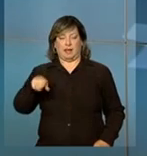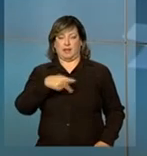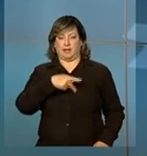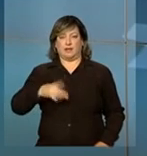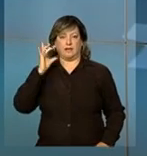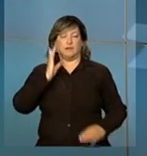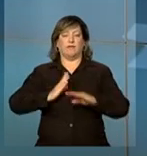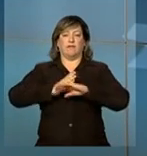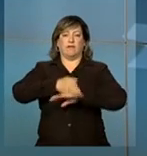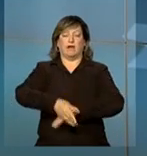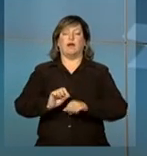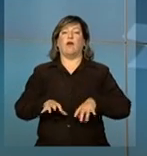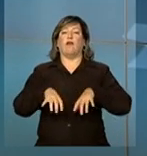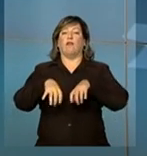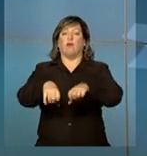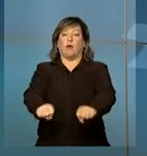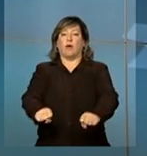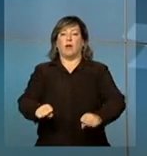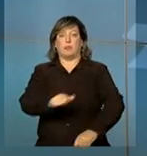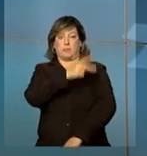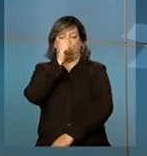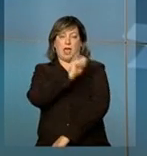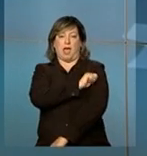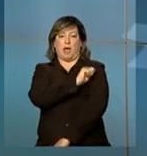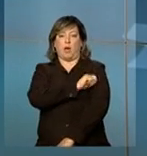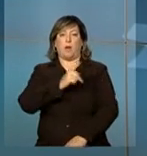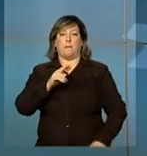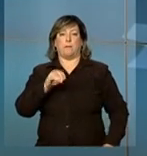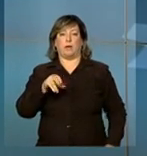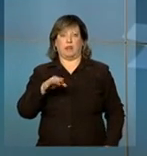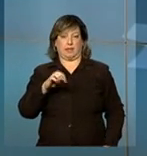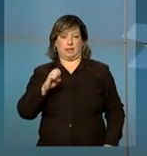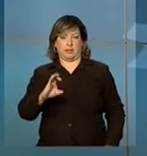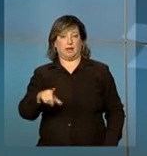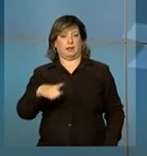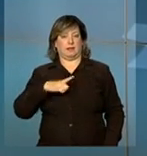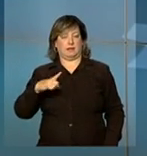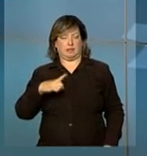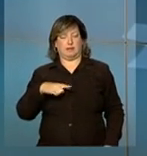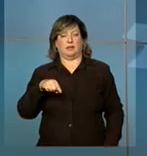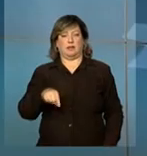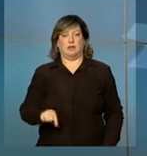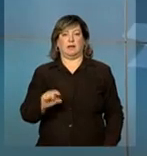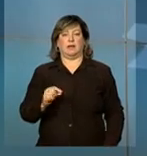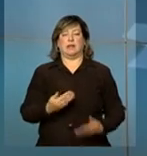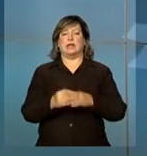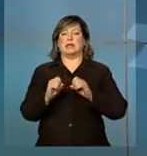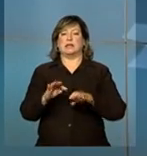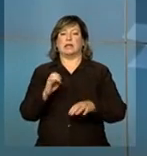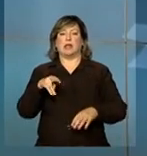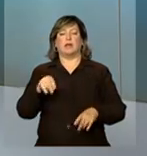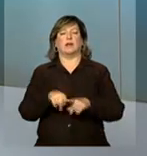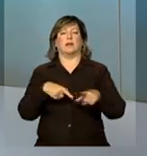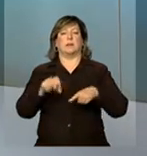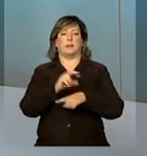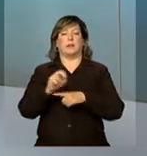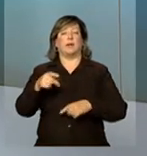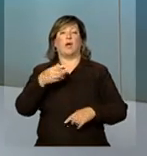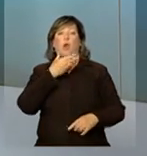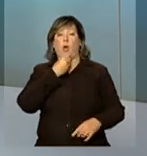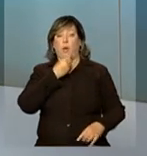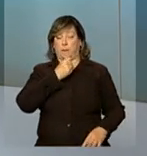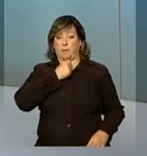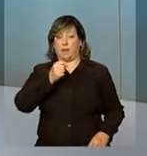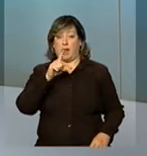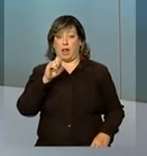formatura de alunos do Pronatec, o programa nacional de acesso ao ensino técnico e emprego. O repórter Leonardo